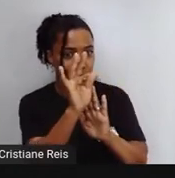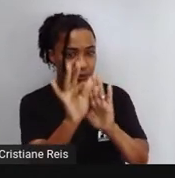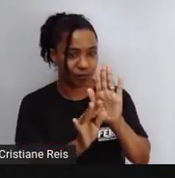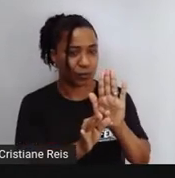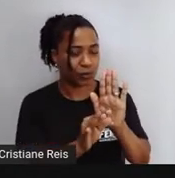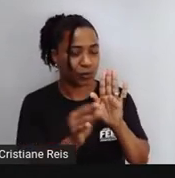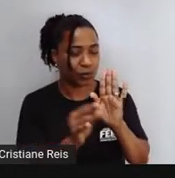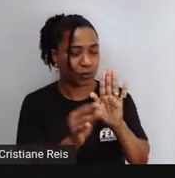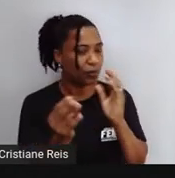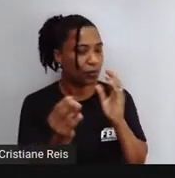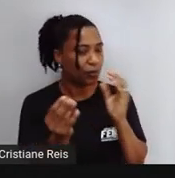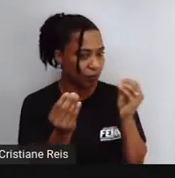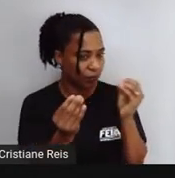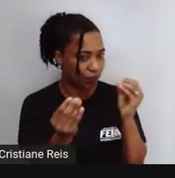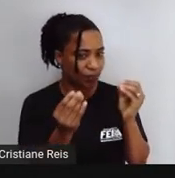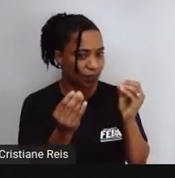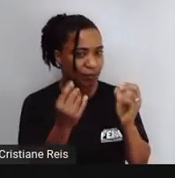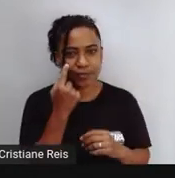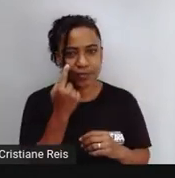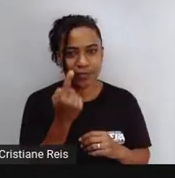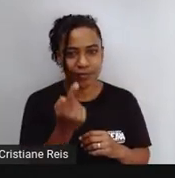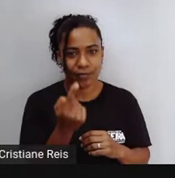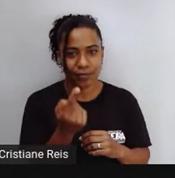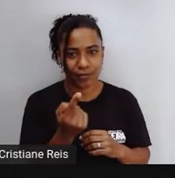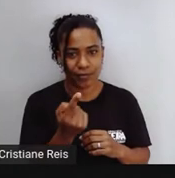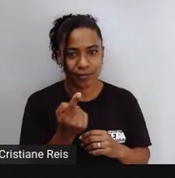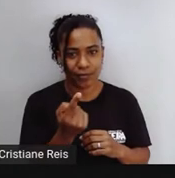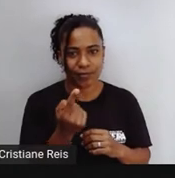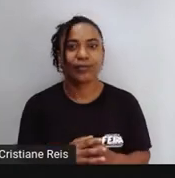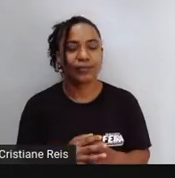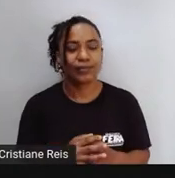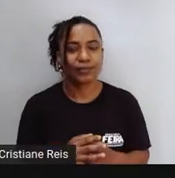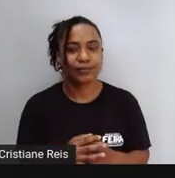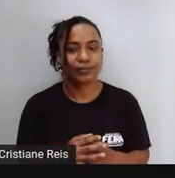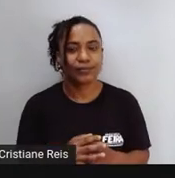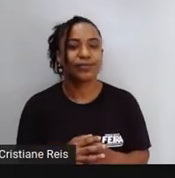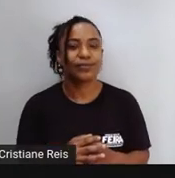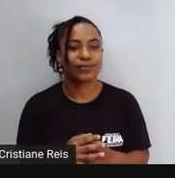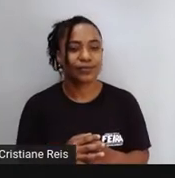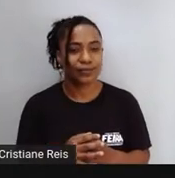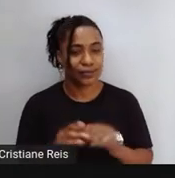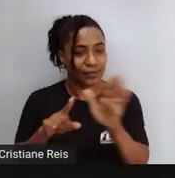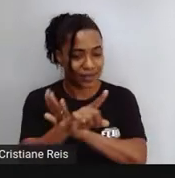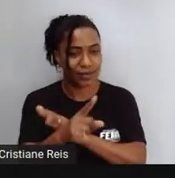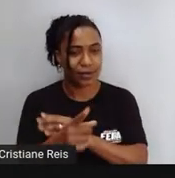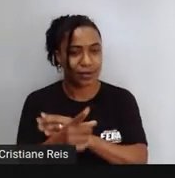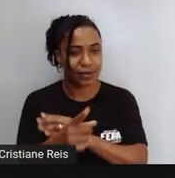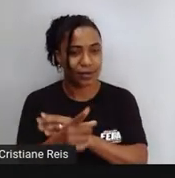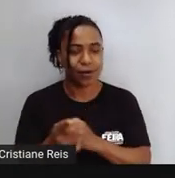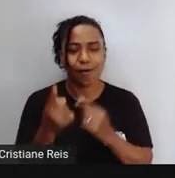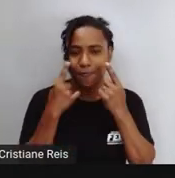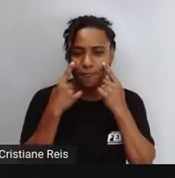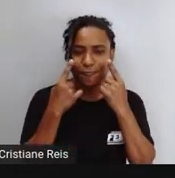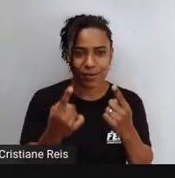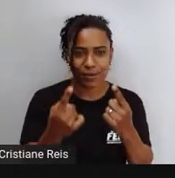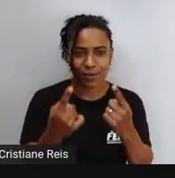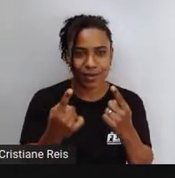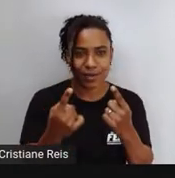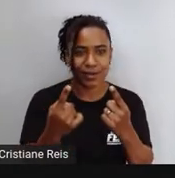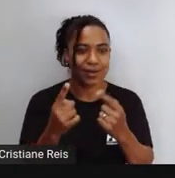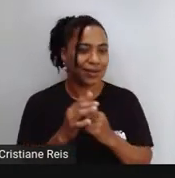então What can you find on infographics? O que é que nós podemos encontrar nos